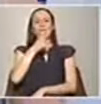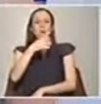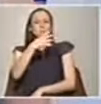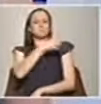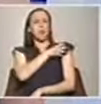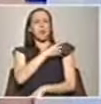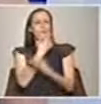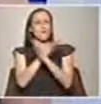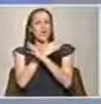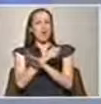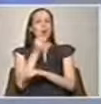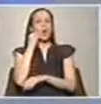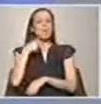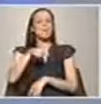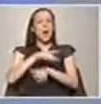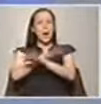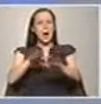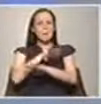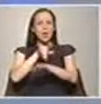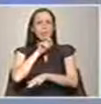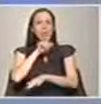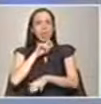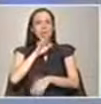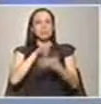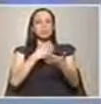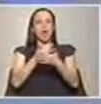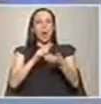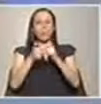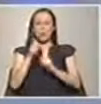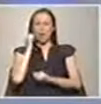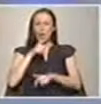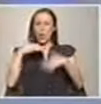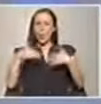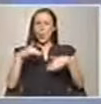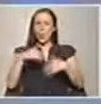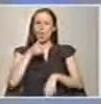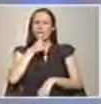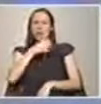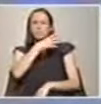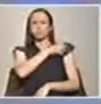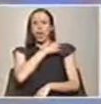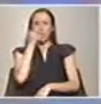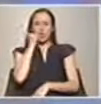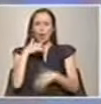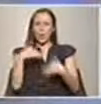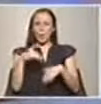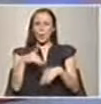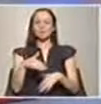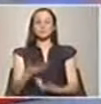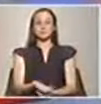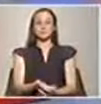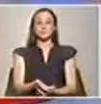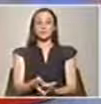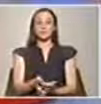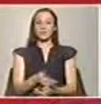Como é que uma ida à praia se pode transformar num problema como este que dói bastante, não é? Uma queimadura dói bastante. Uma queimadura para além de fazer